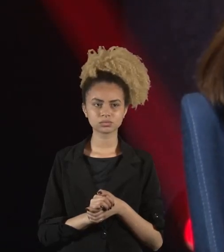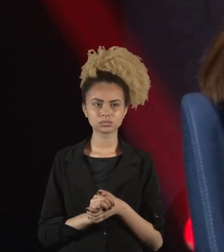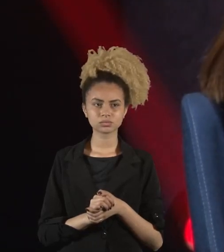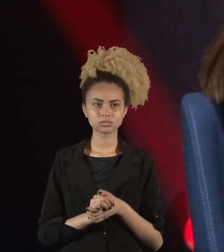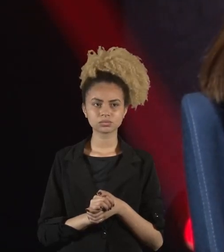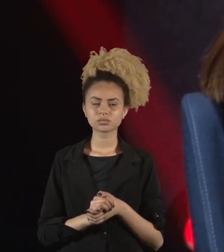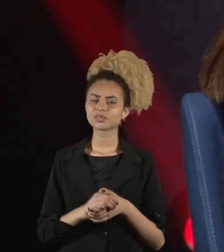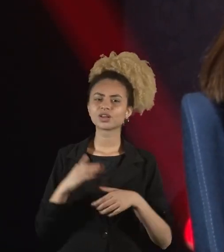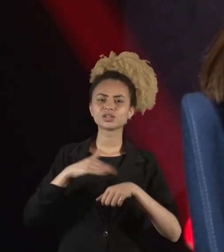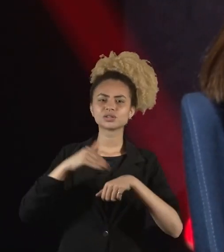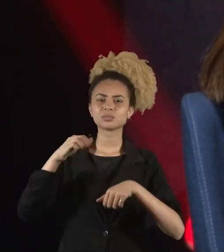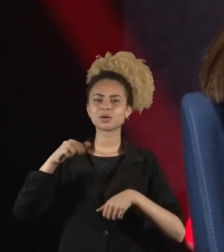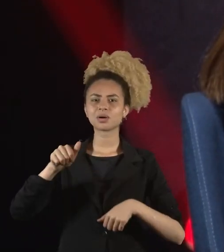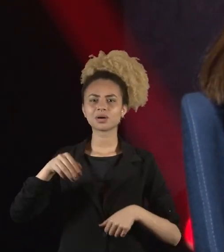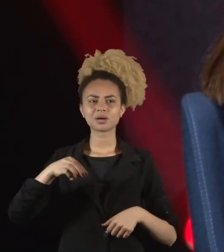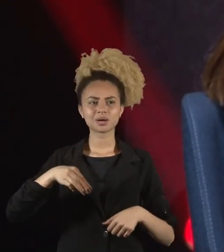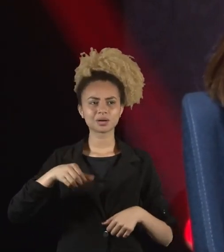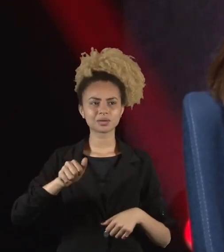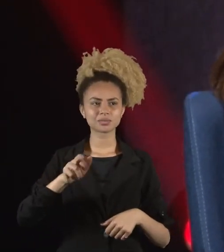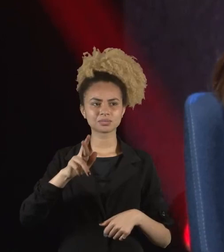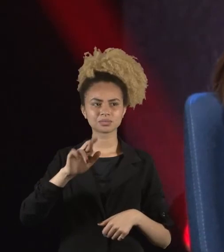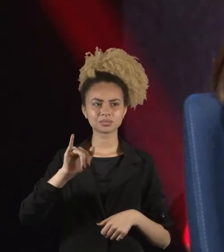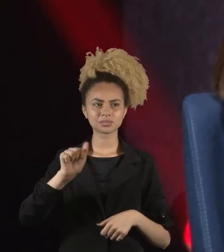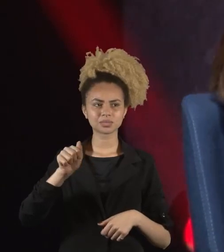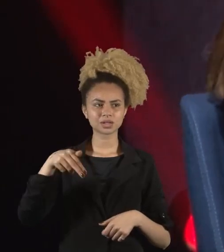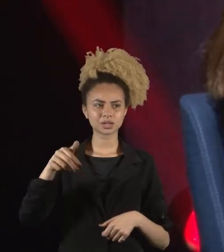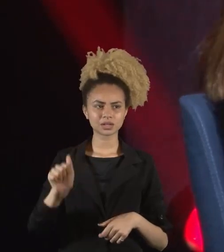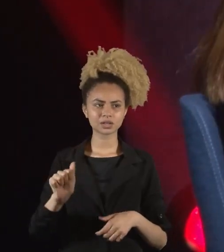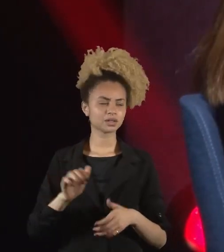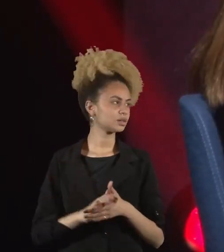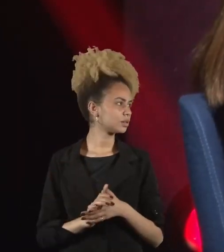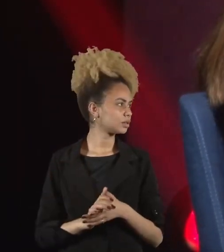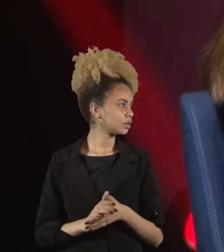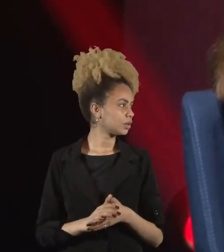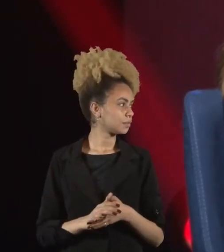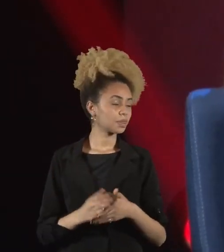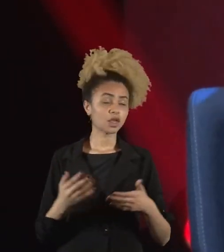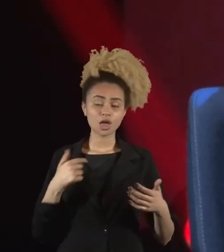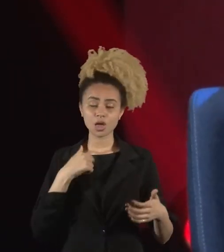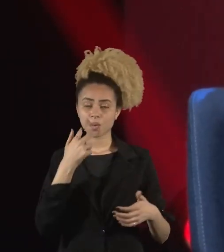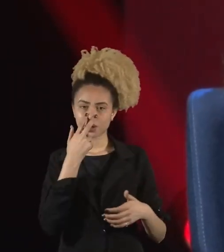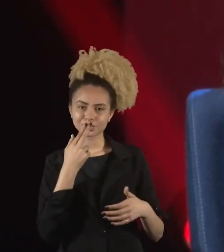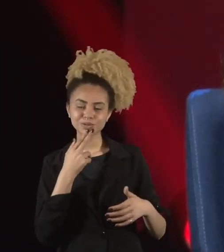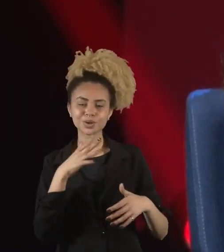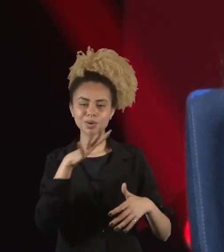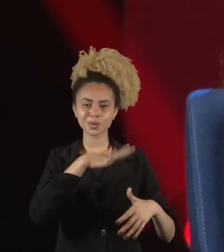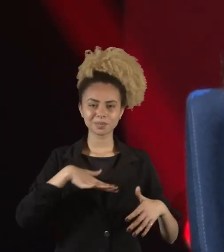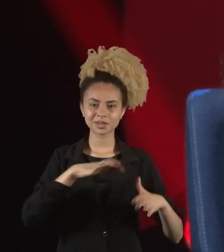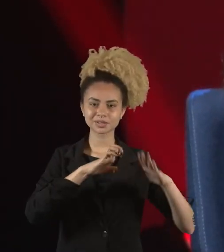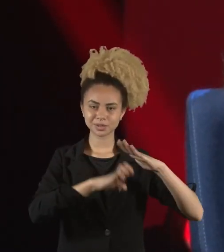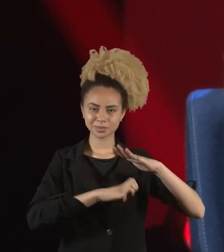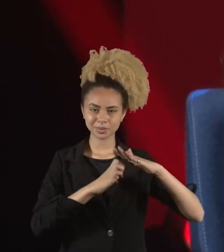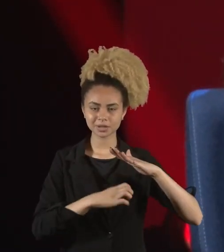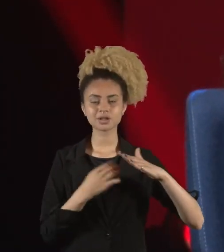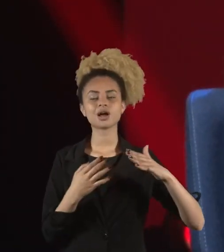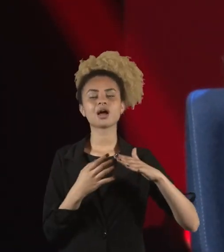Não, acho que alguém falou. Não, pode continuar. Mas é isso, eu acho que o ambiente corporativo, ele hoje está mais aberto